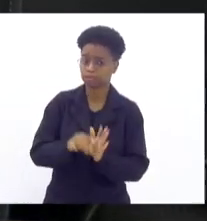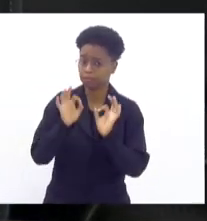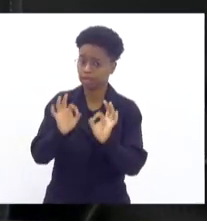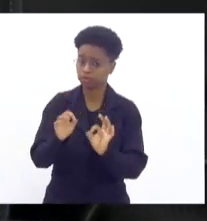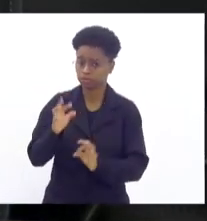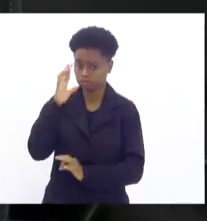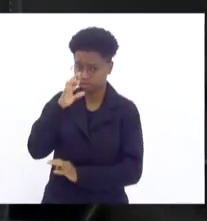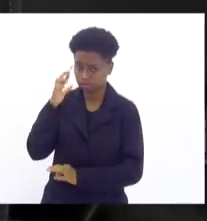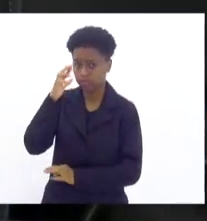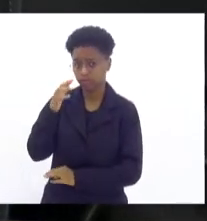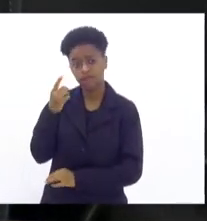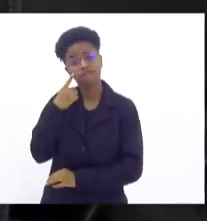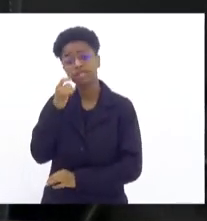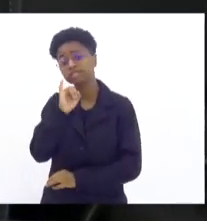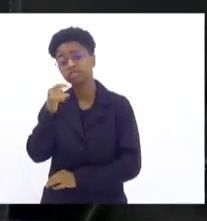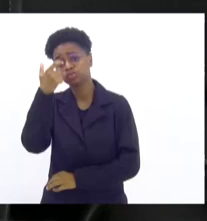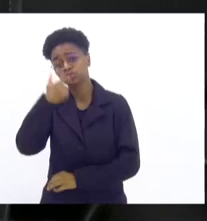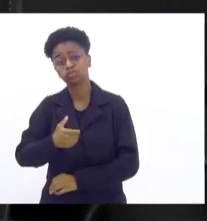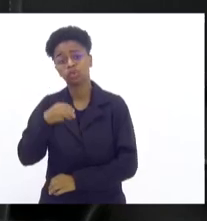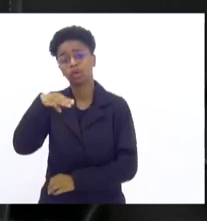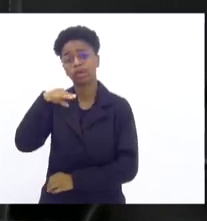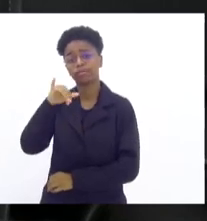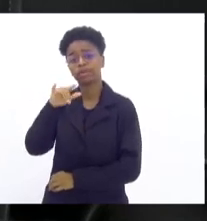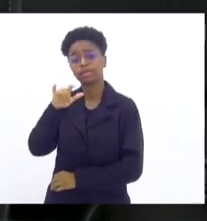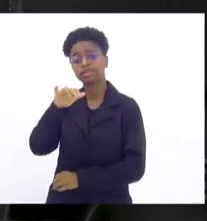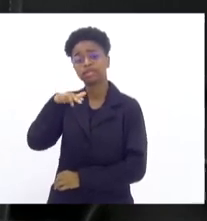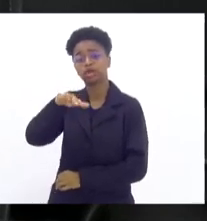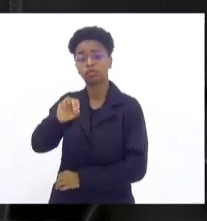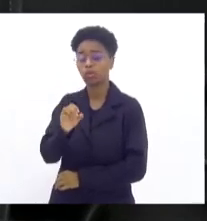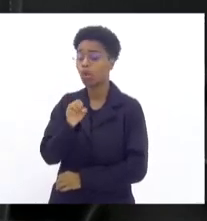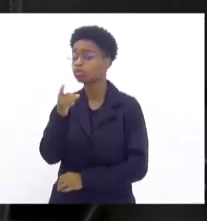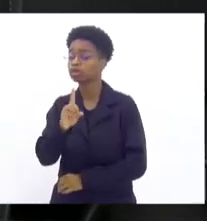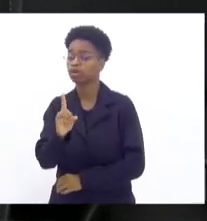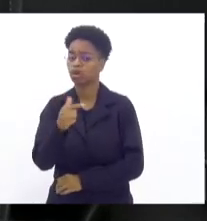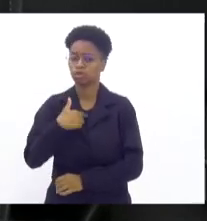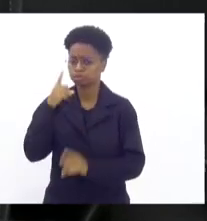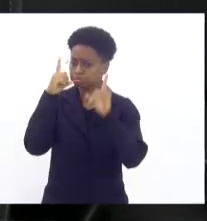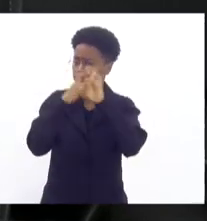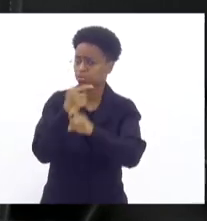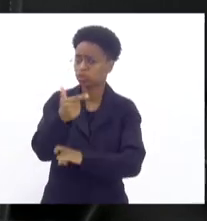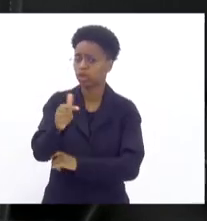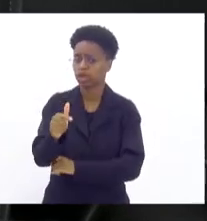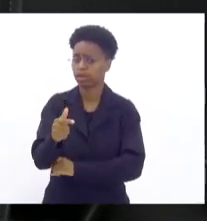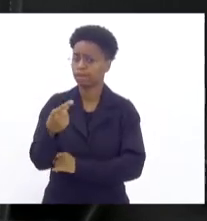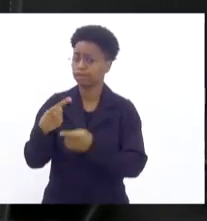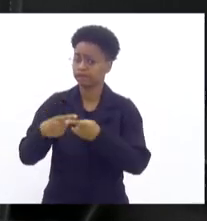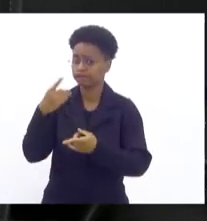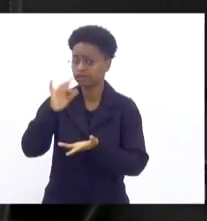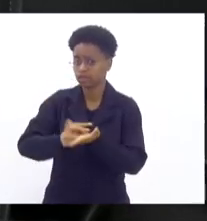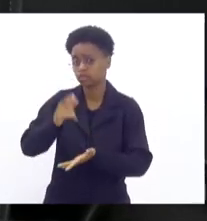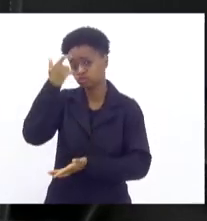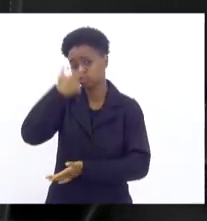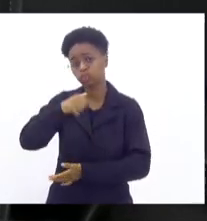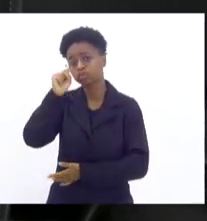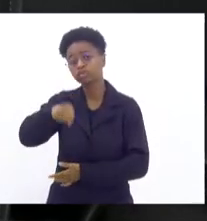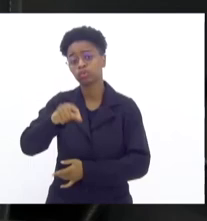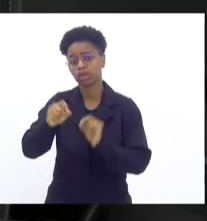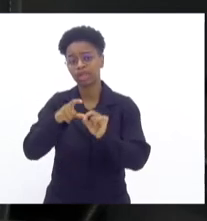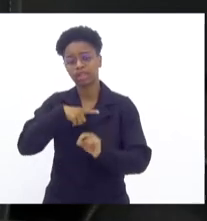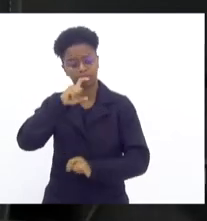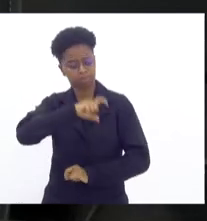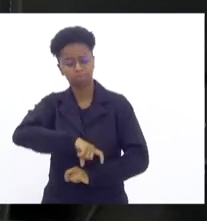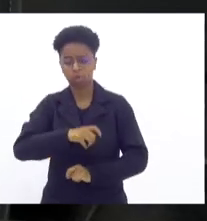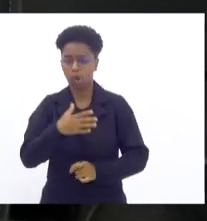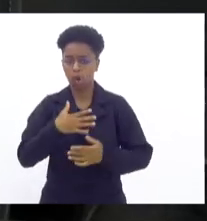investigação para ver se eu sou miliciano ou não. Não tenho dificuldade nenhuma. Pois eu sou sim. Carrego uma carteira aqui com muito